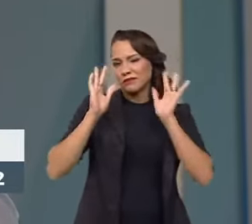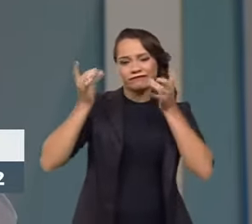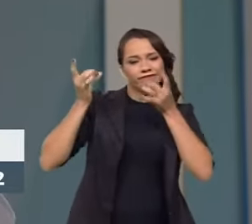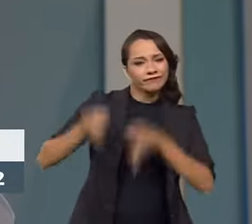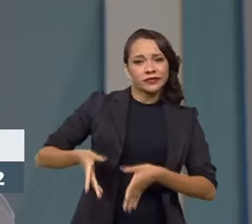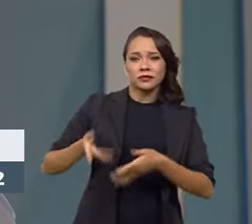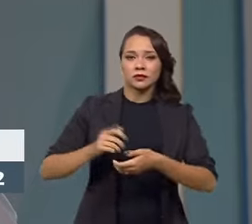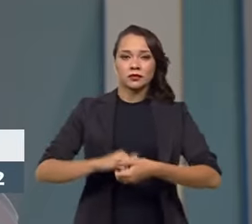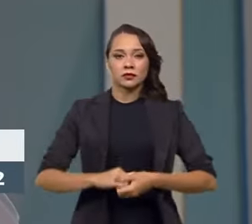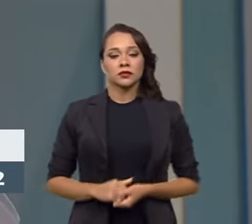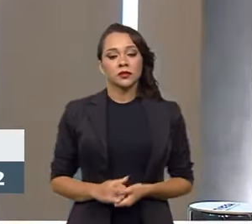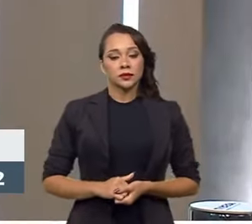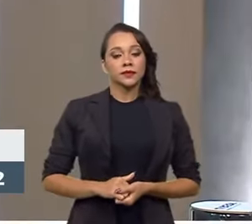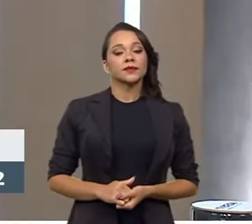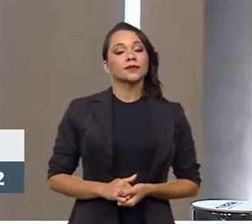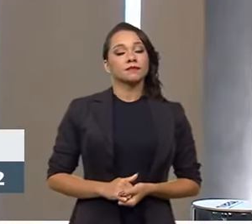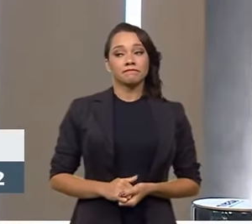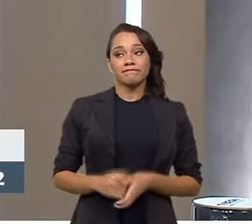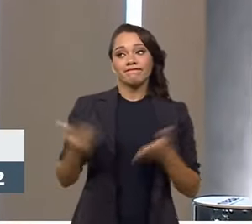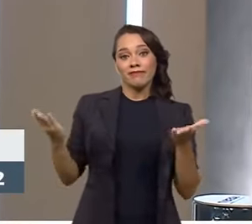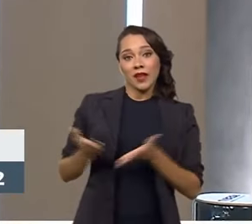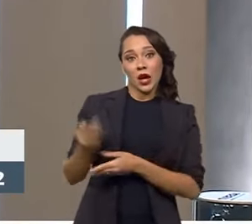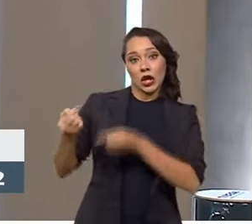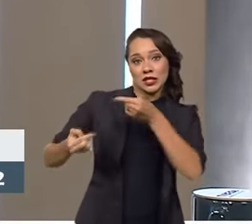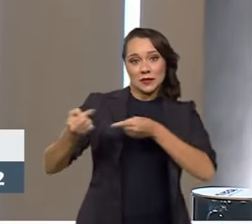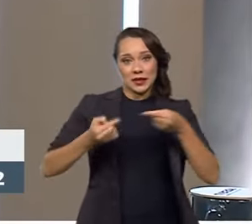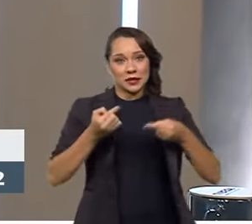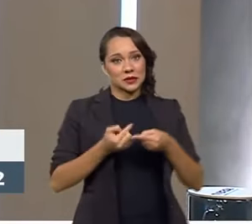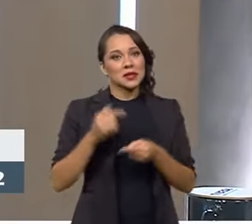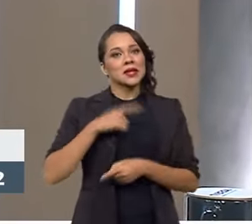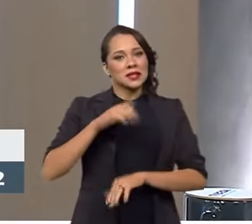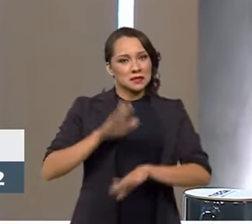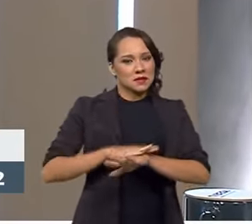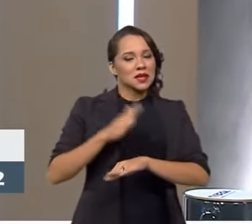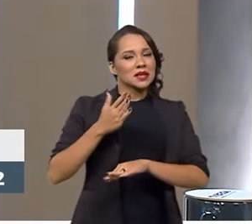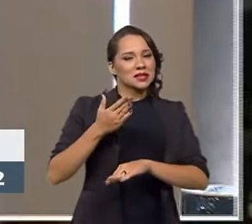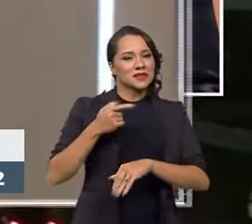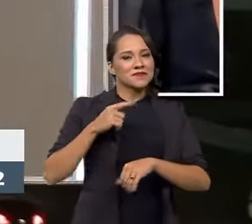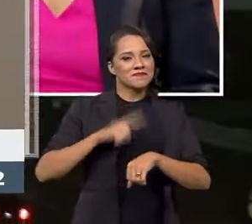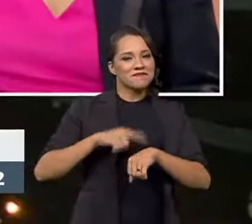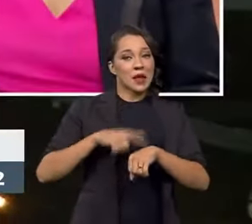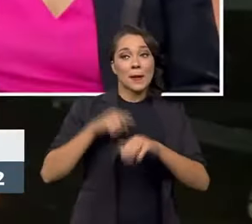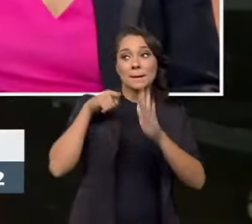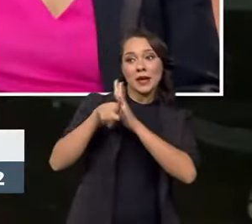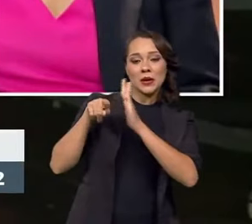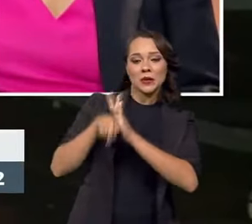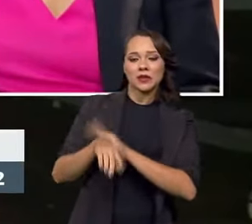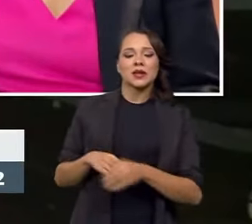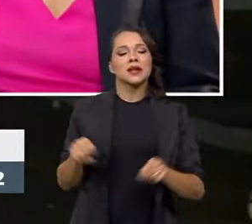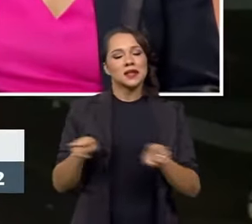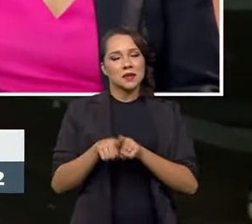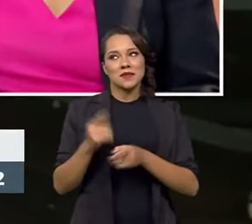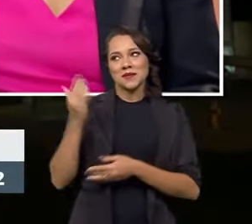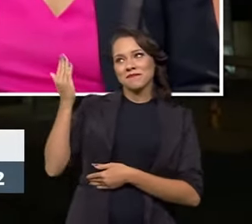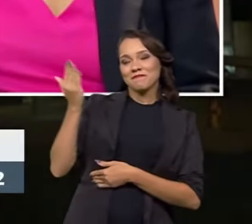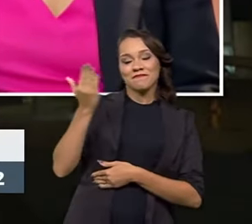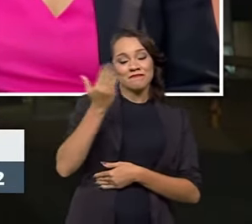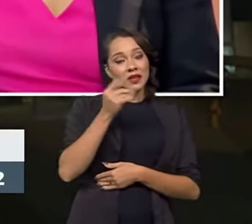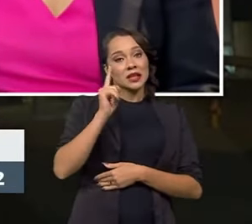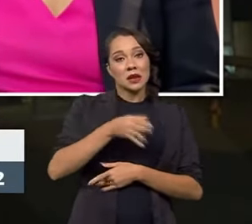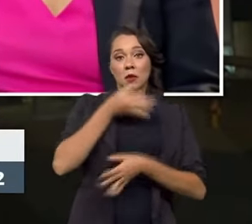produtos para os consumidores. Agora, os nossos debatedores vão ter mais tempo para fazer as perguntas e também vão poder fazer